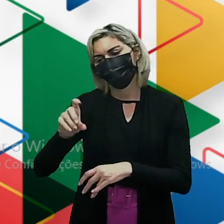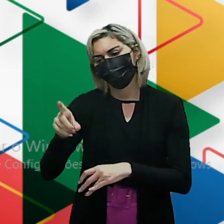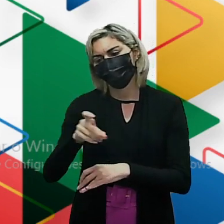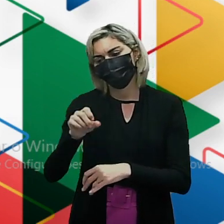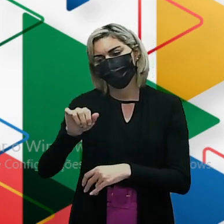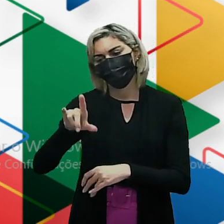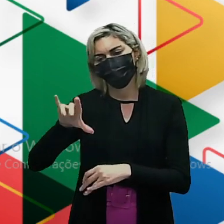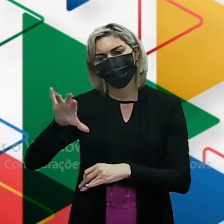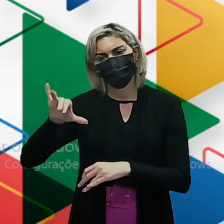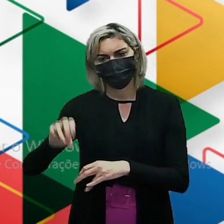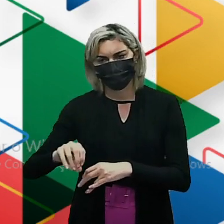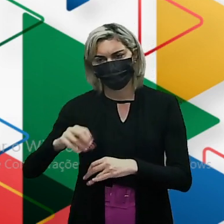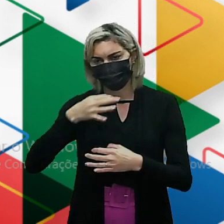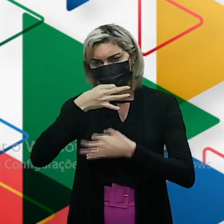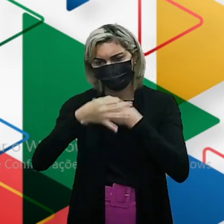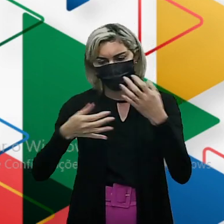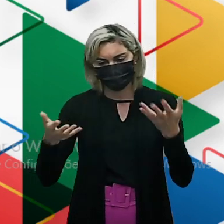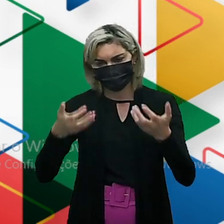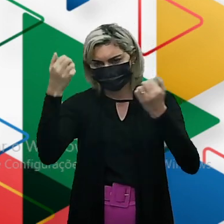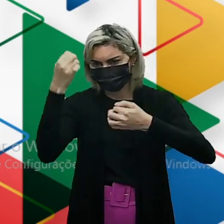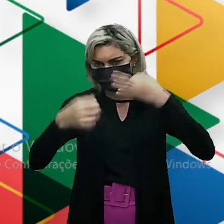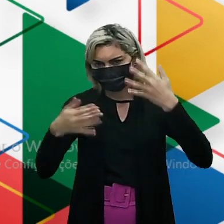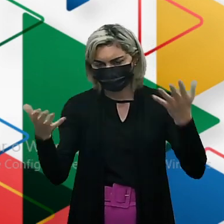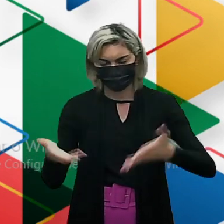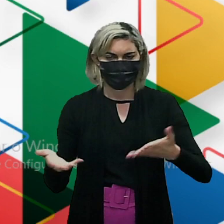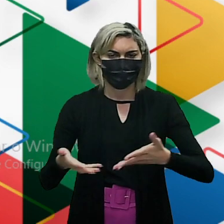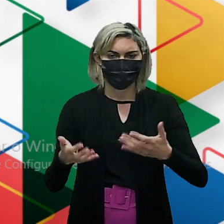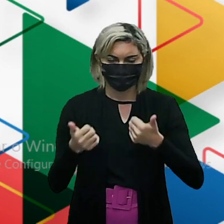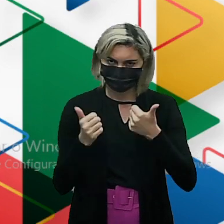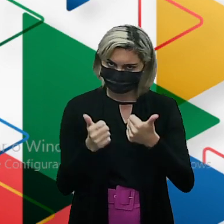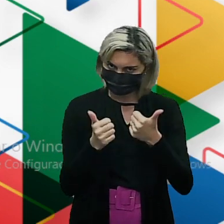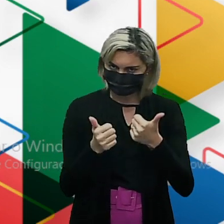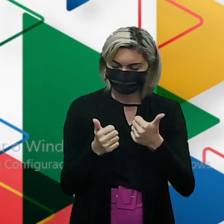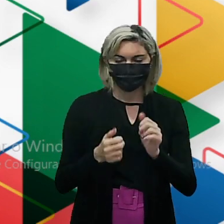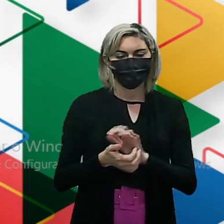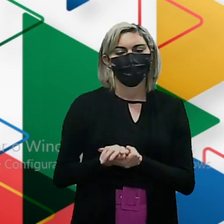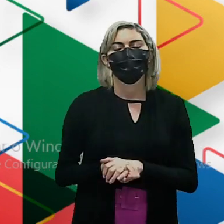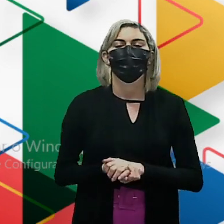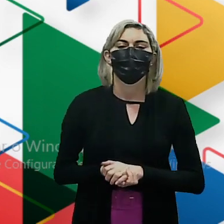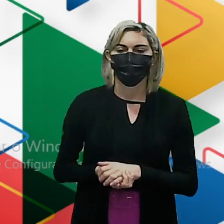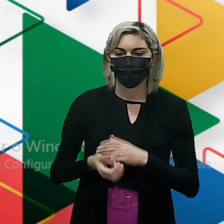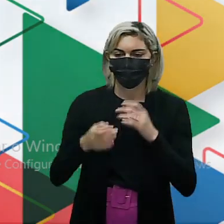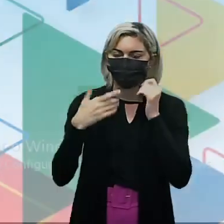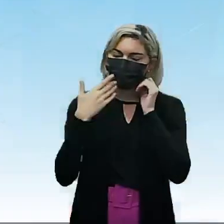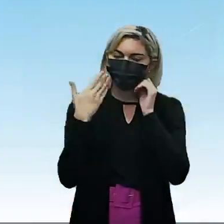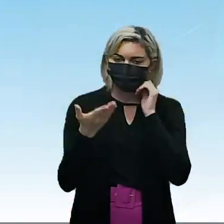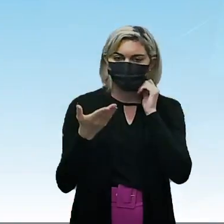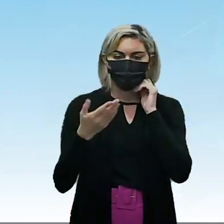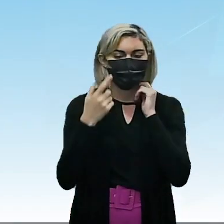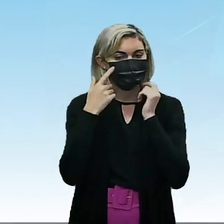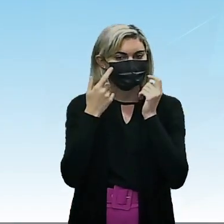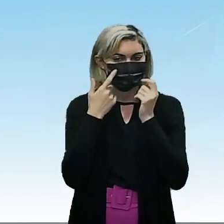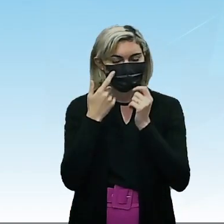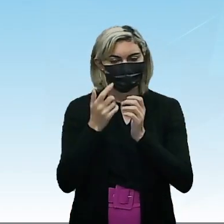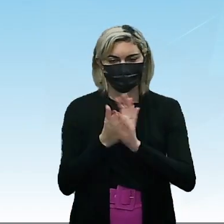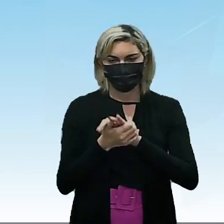Na aula de hoje Beleza pra vocês? Top das galáxias Então VB